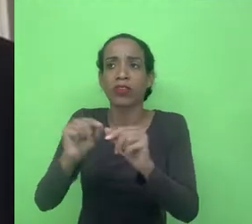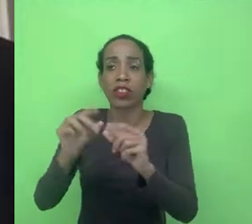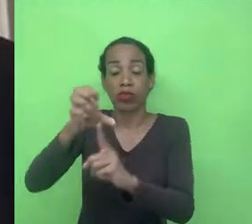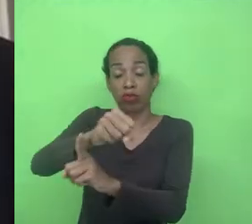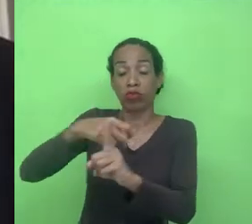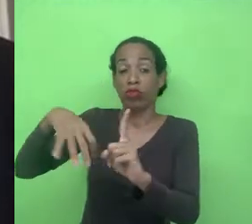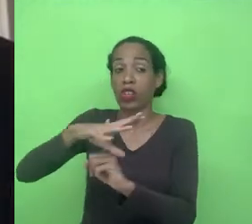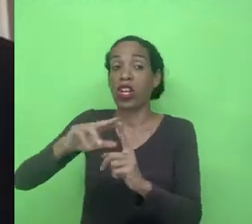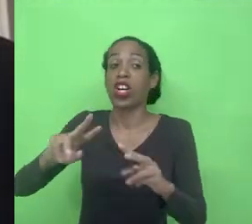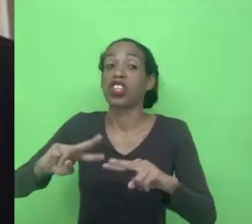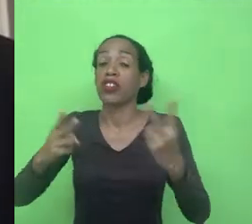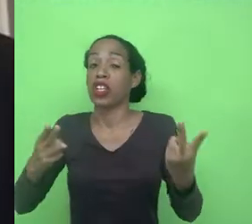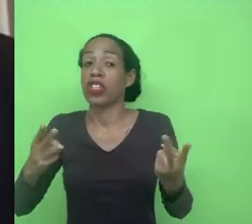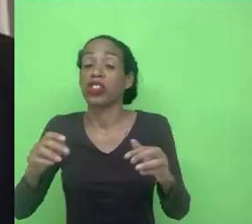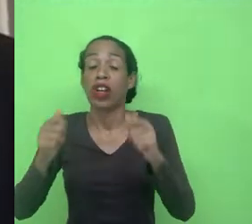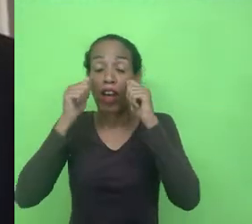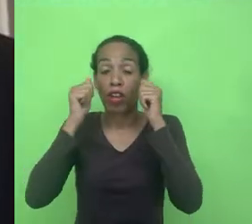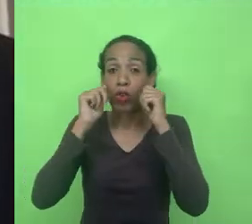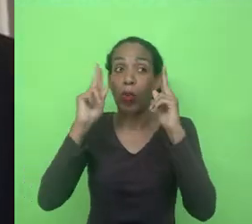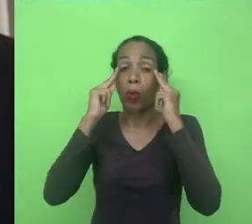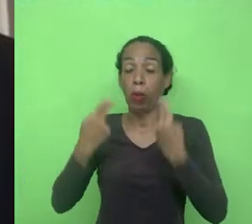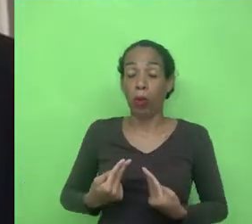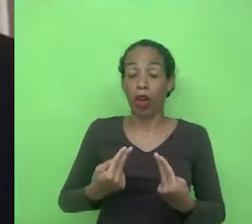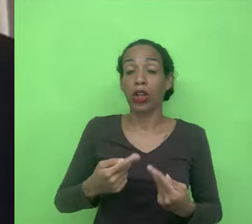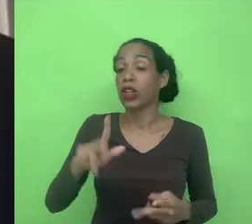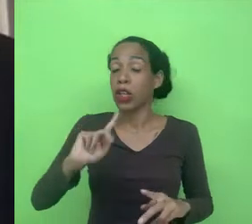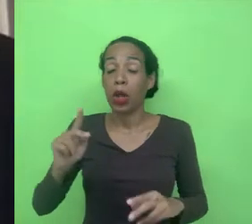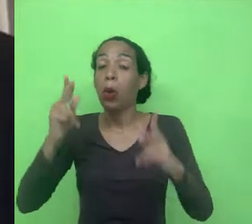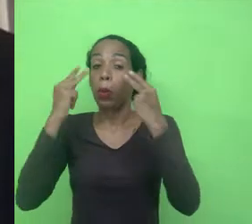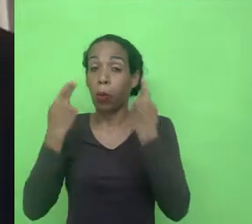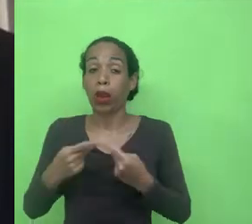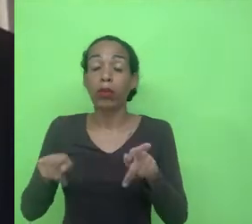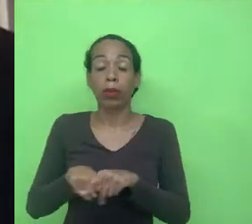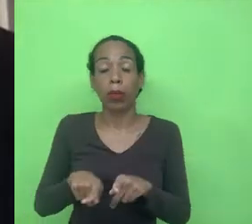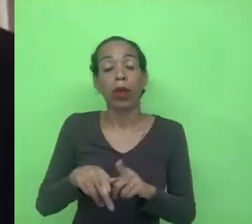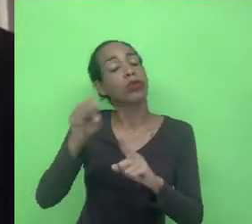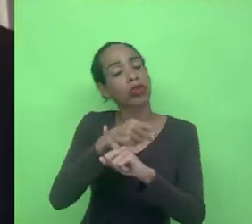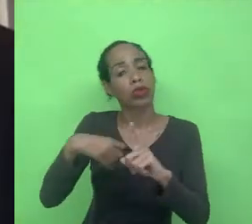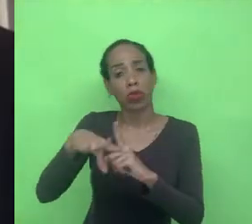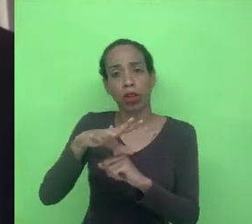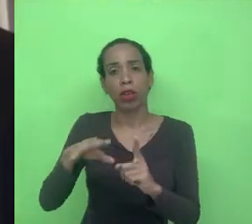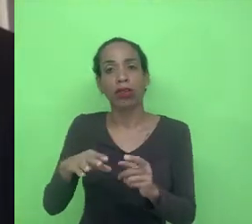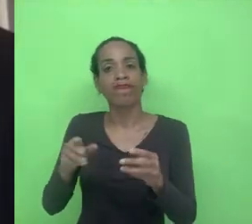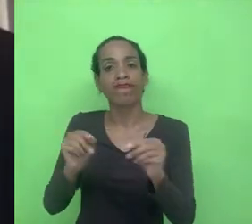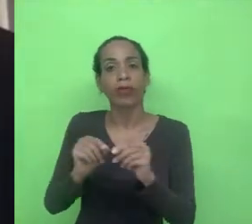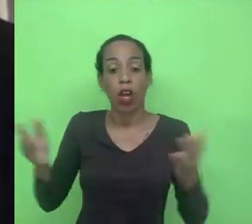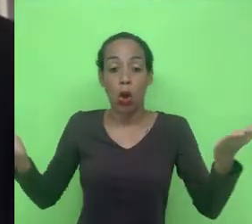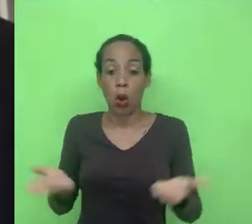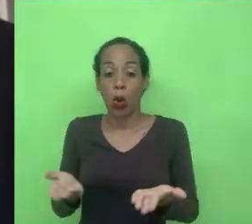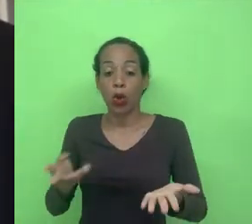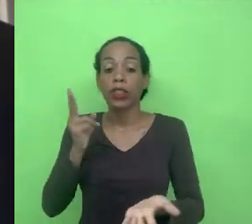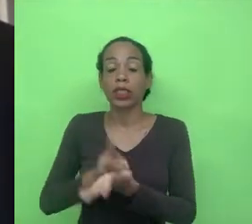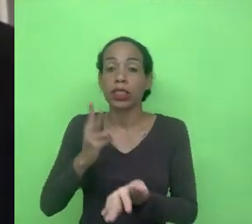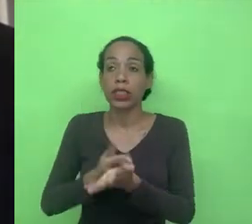atores humanos e não humanos então o social ele está sendo mediado hoje e sempre foi